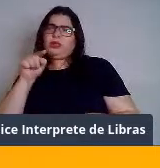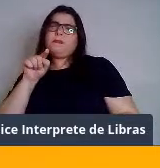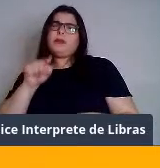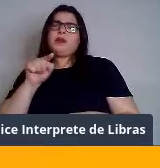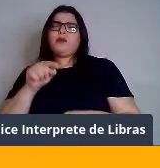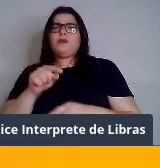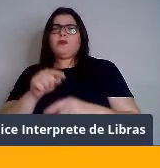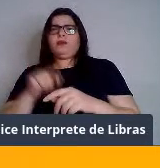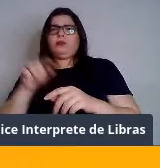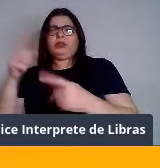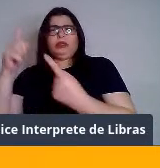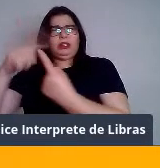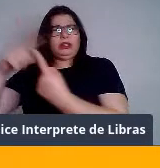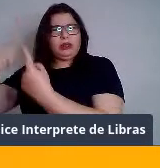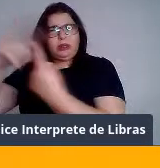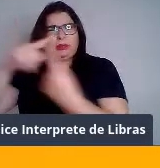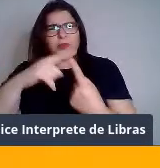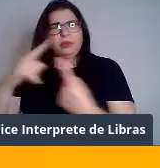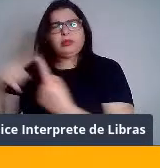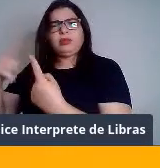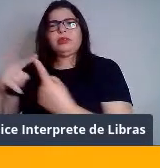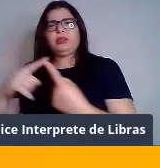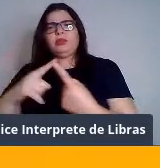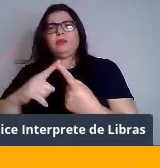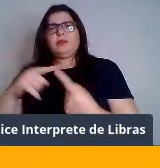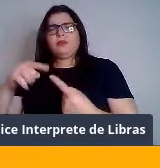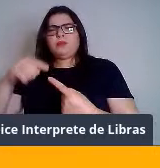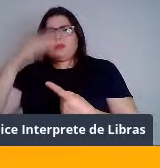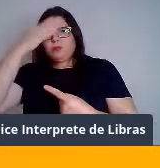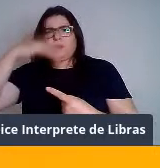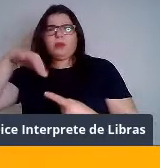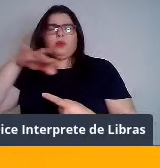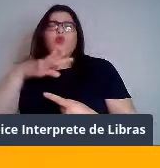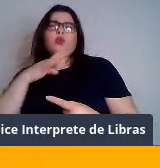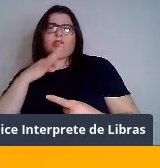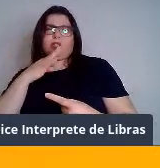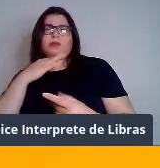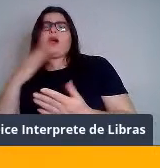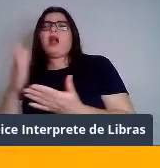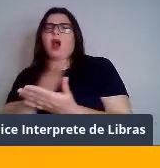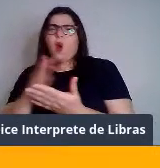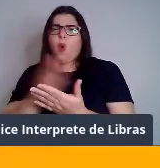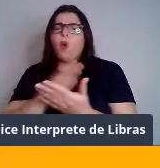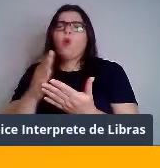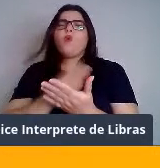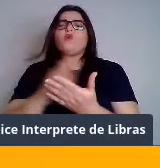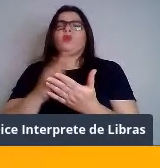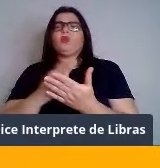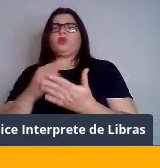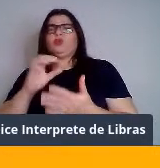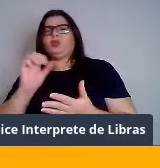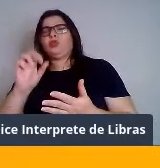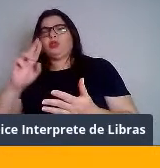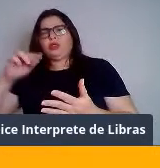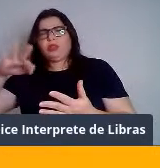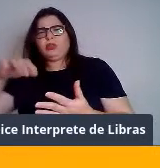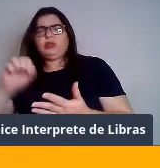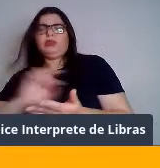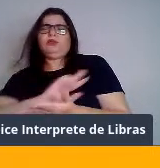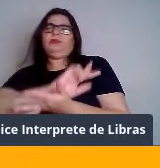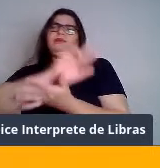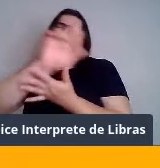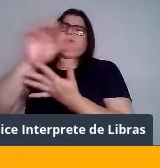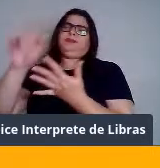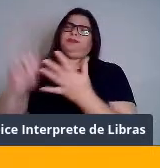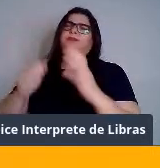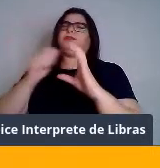é um termo popular para alguns organismos, tá? E esse grupo todo, Esquamata, compartilha um monte de características. Não sei se